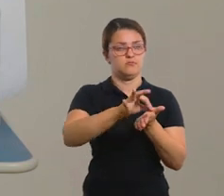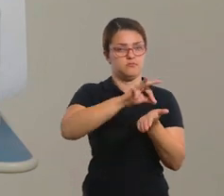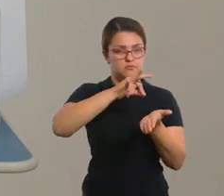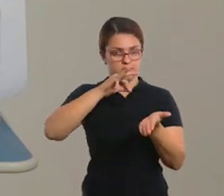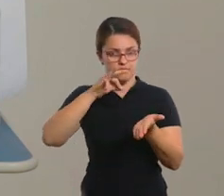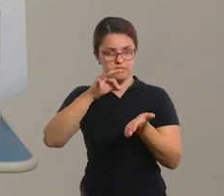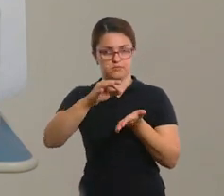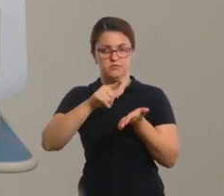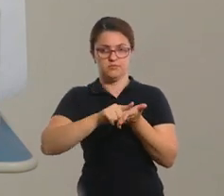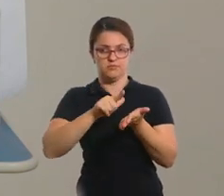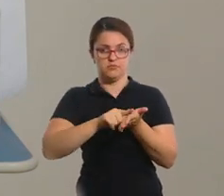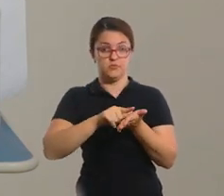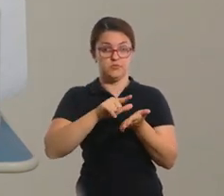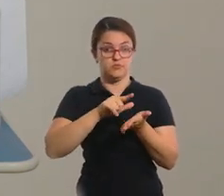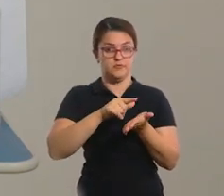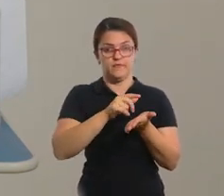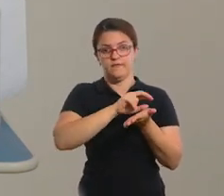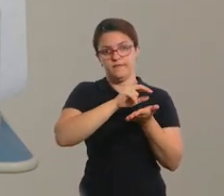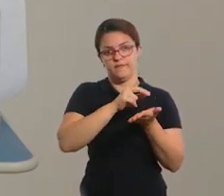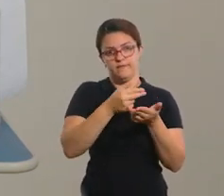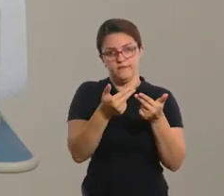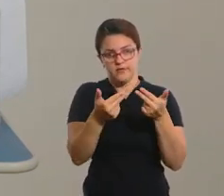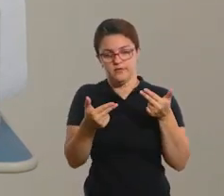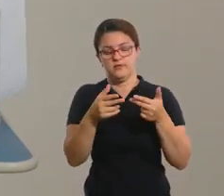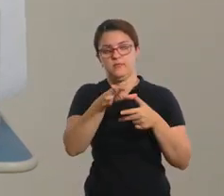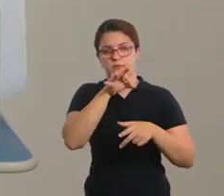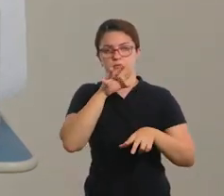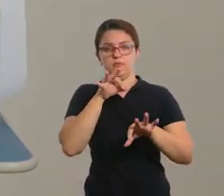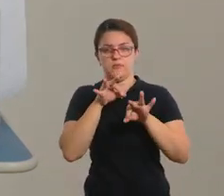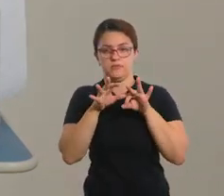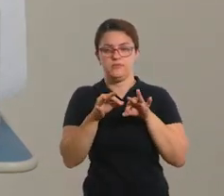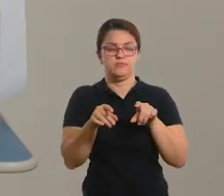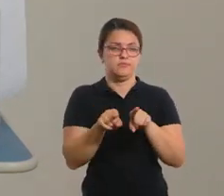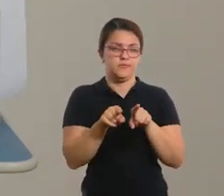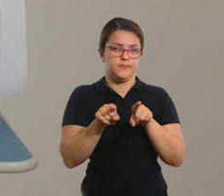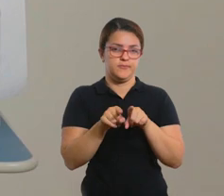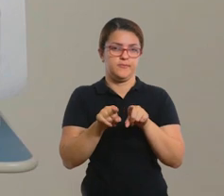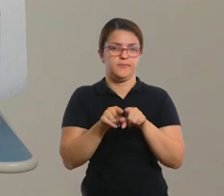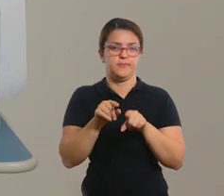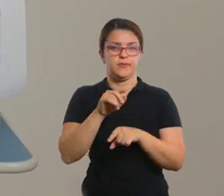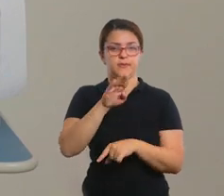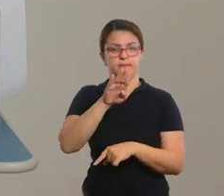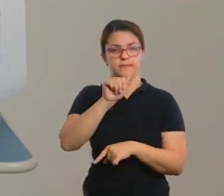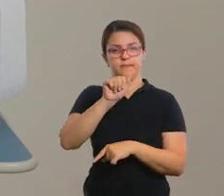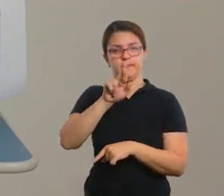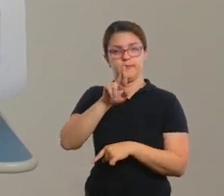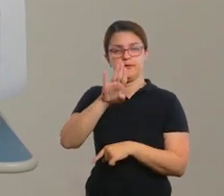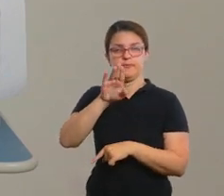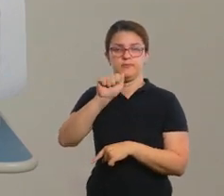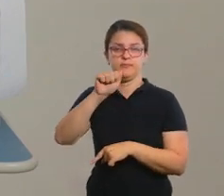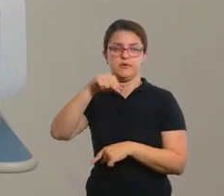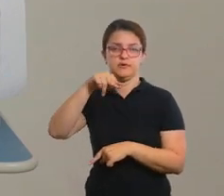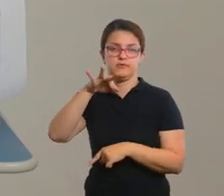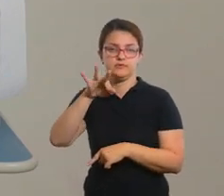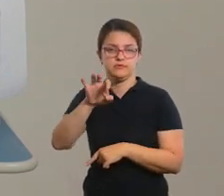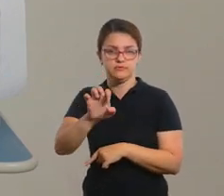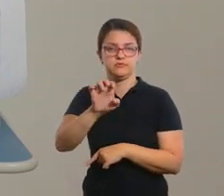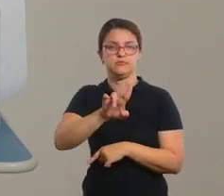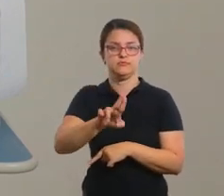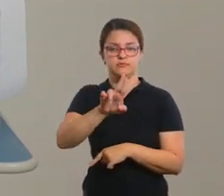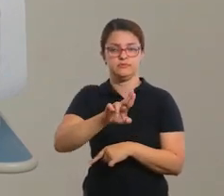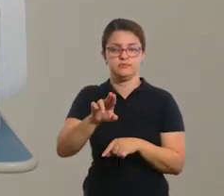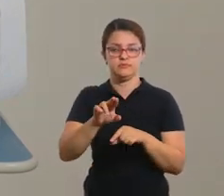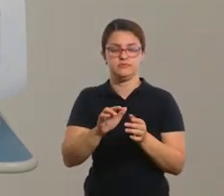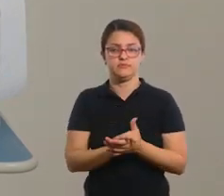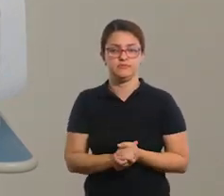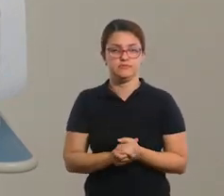caderno em branco, tá bom? Você vai precisar de algumas, não só algumas, várias, tá? Você vai precisar de barbante, vou demonstrar como você vai poder usar